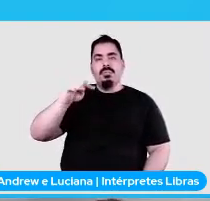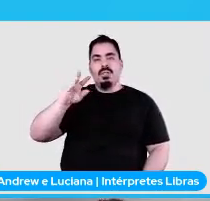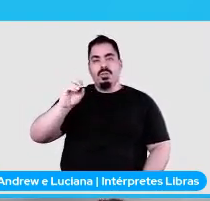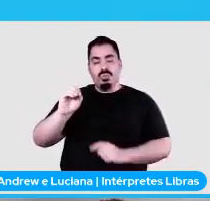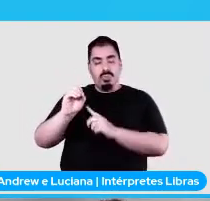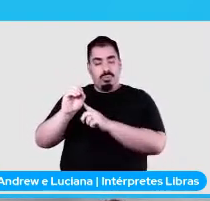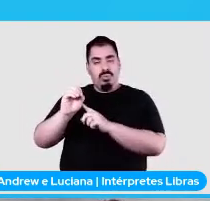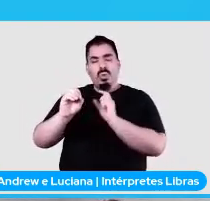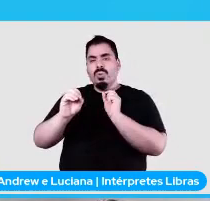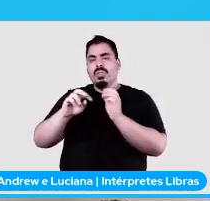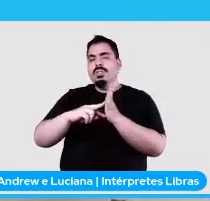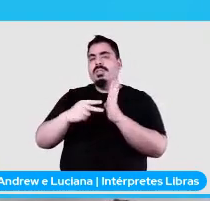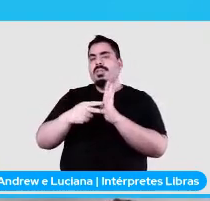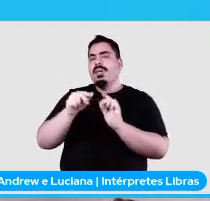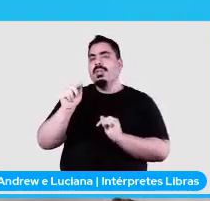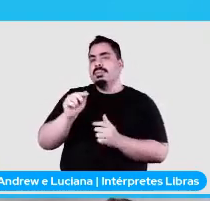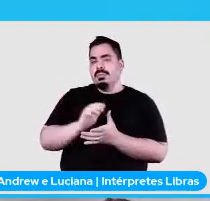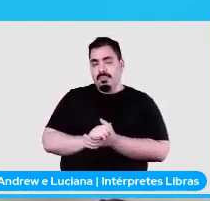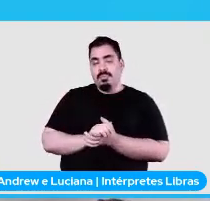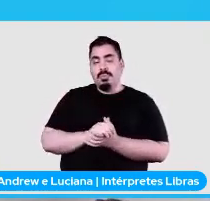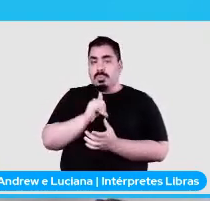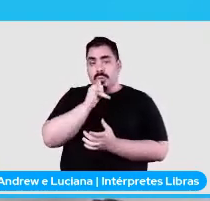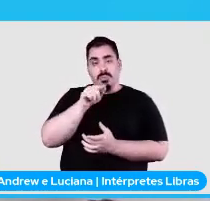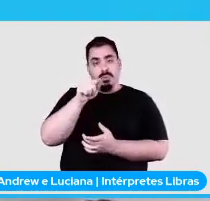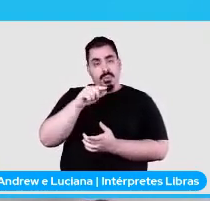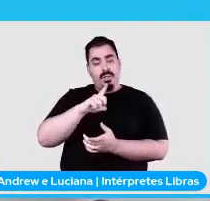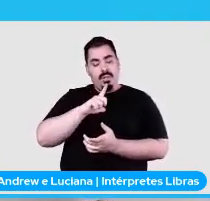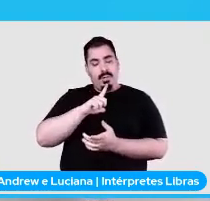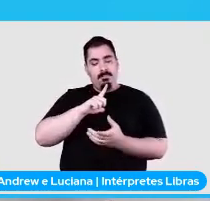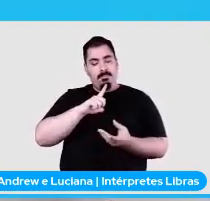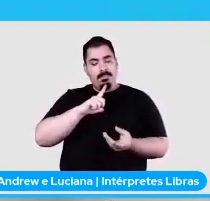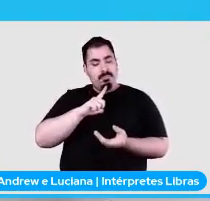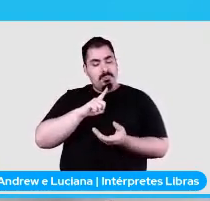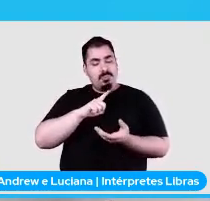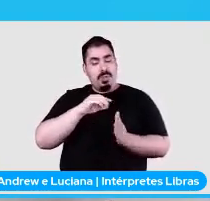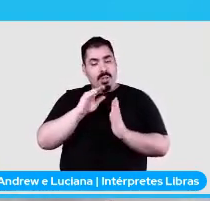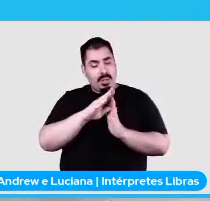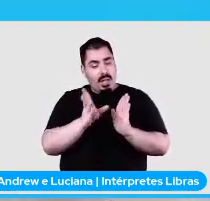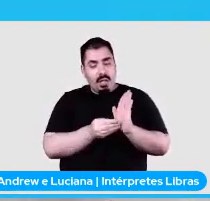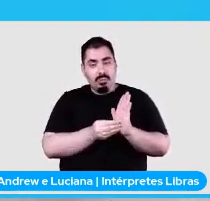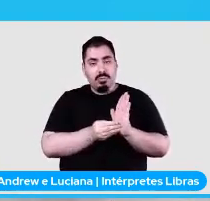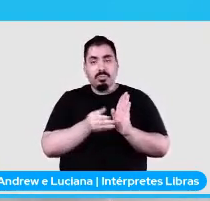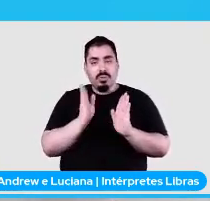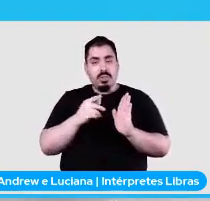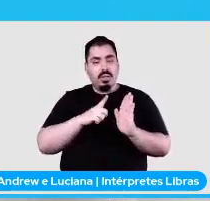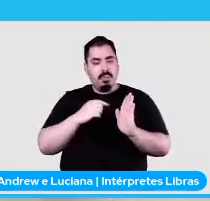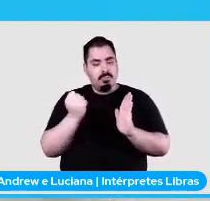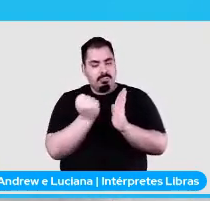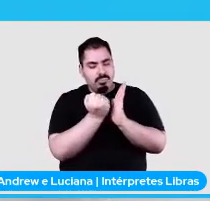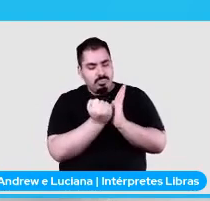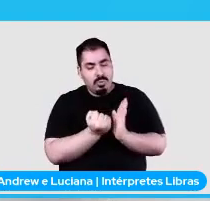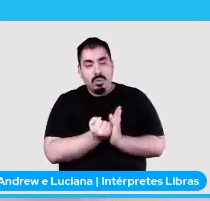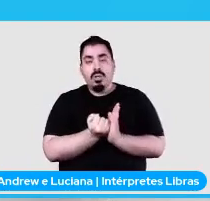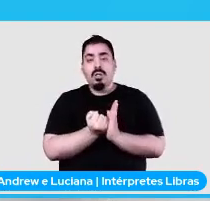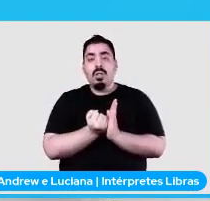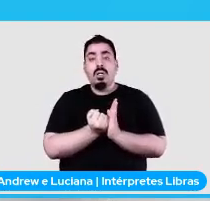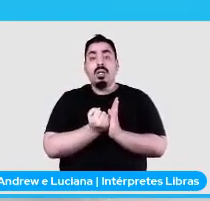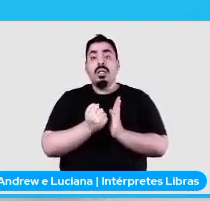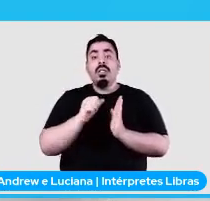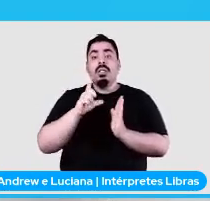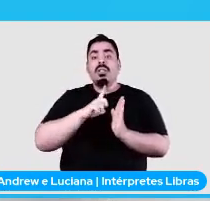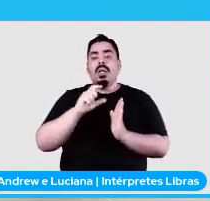que a gente tem, são dados rotulados, né? E a gente tem que determinados rótulos têm maiores